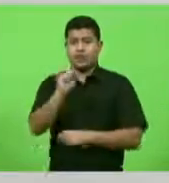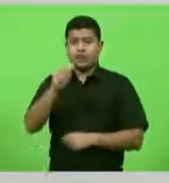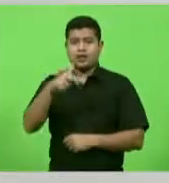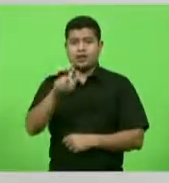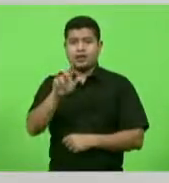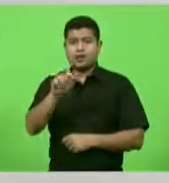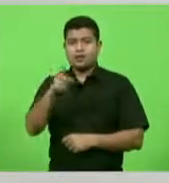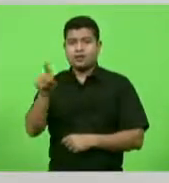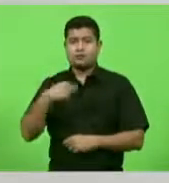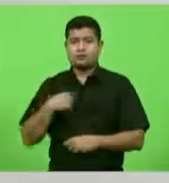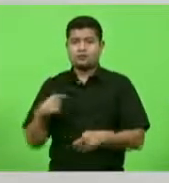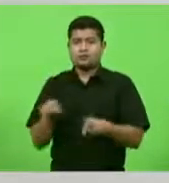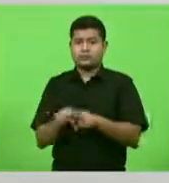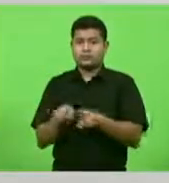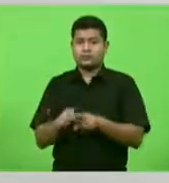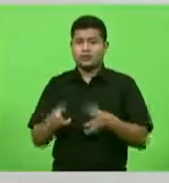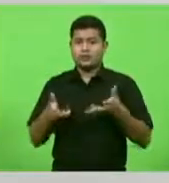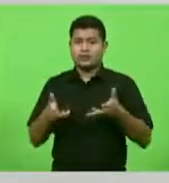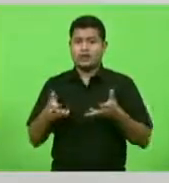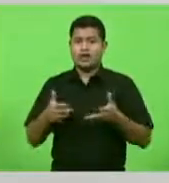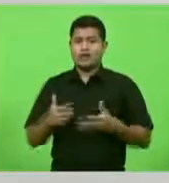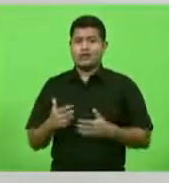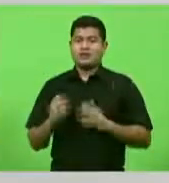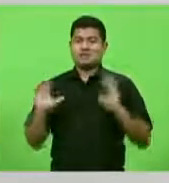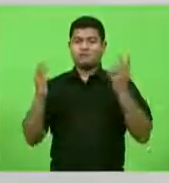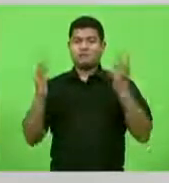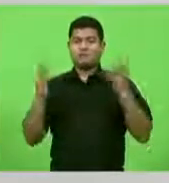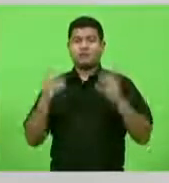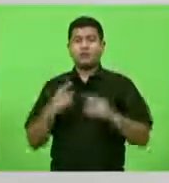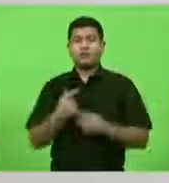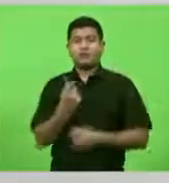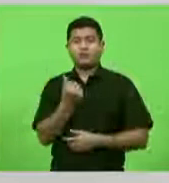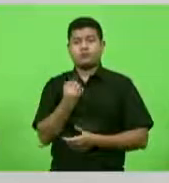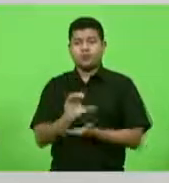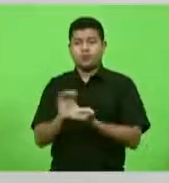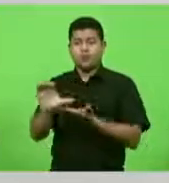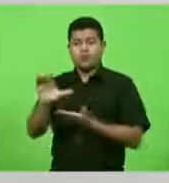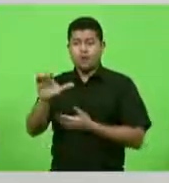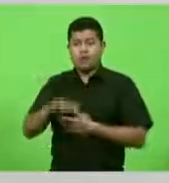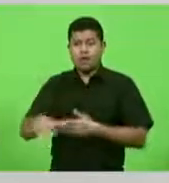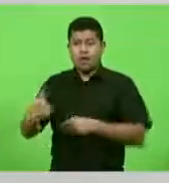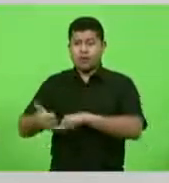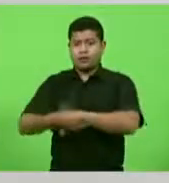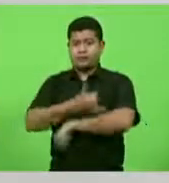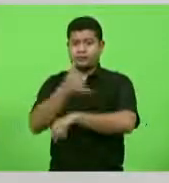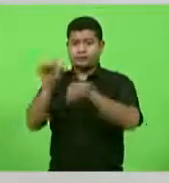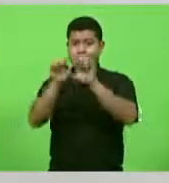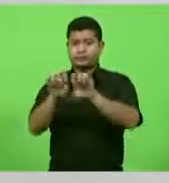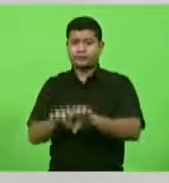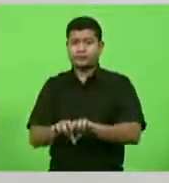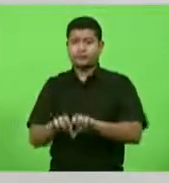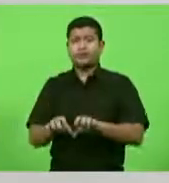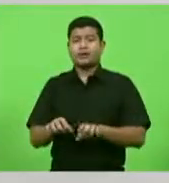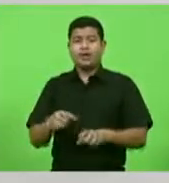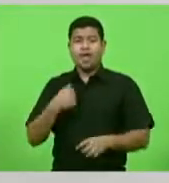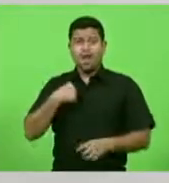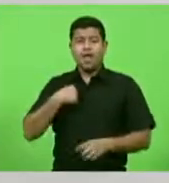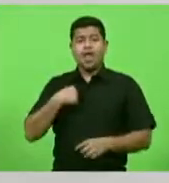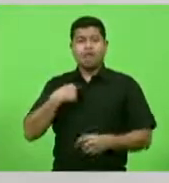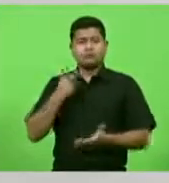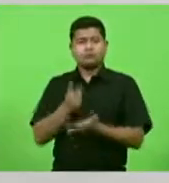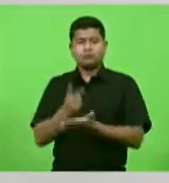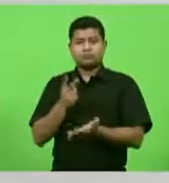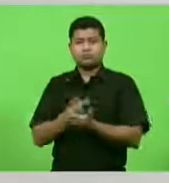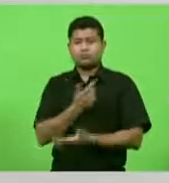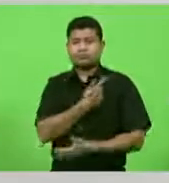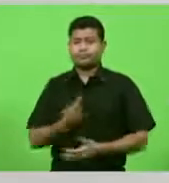posso deixar aqui de comemorar os investimentos consideráveis na infraestrutura. Eu que tenho levado ao governador, ao secretário